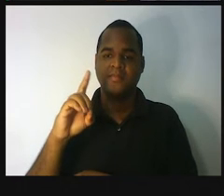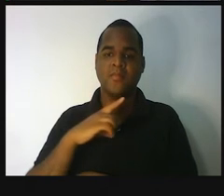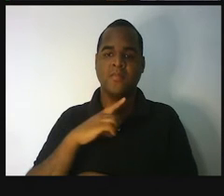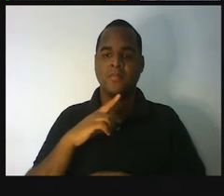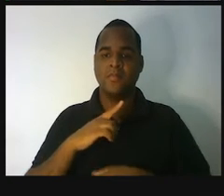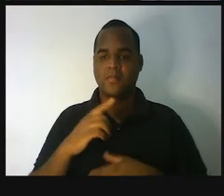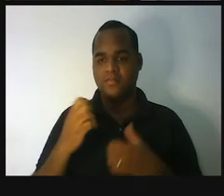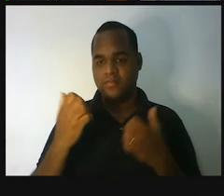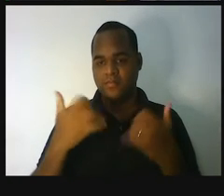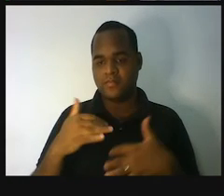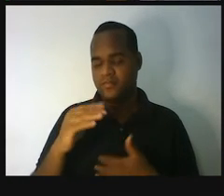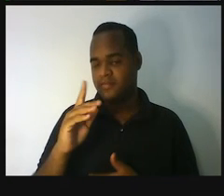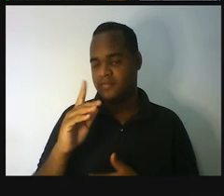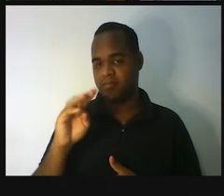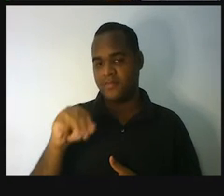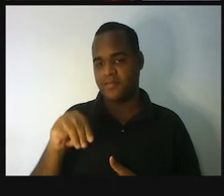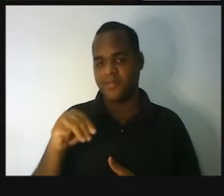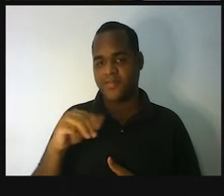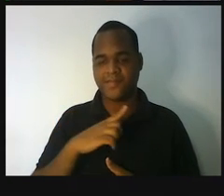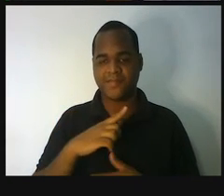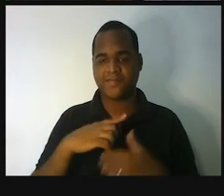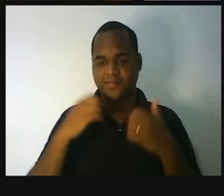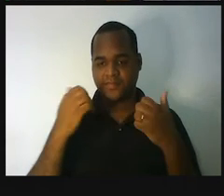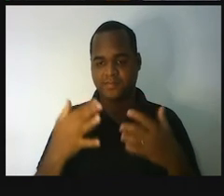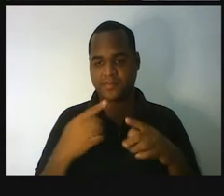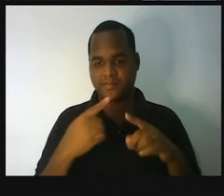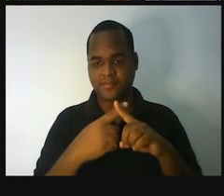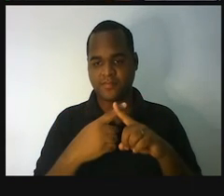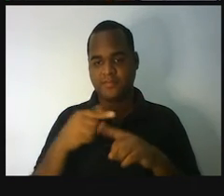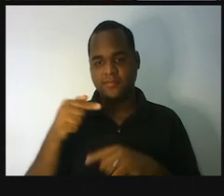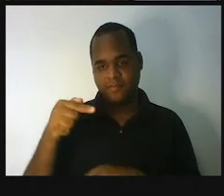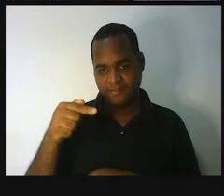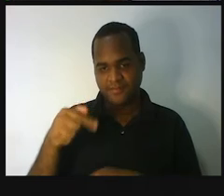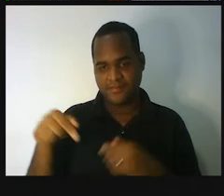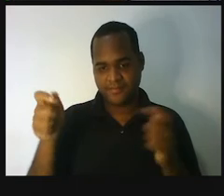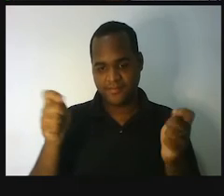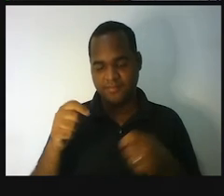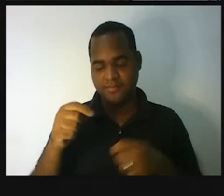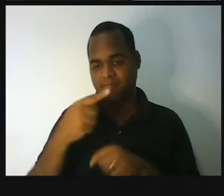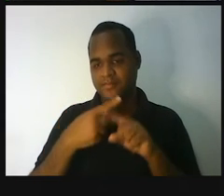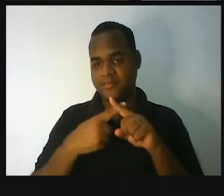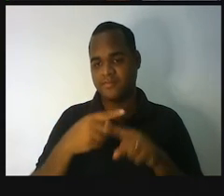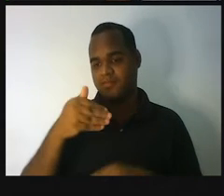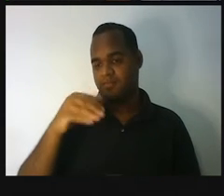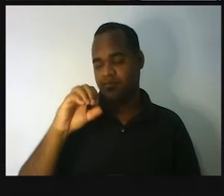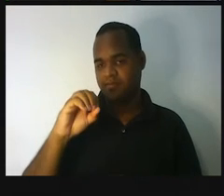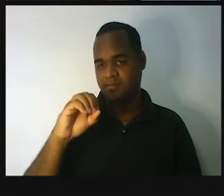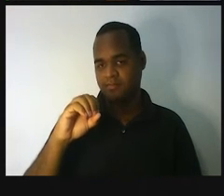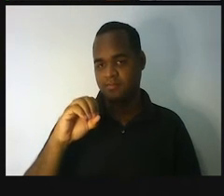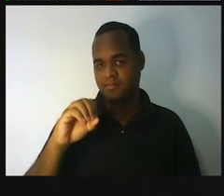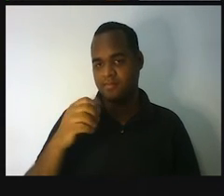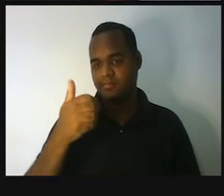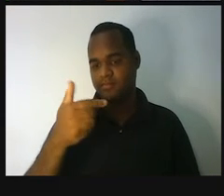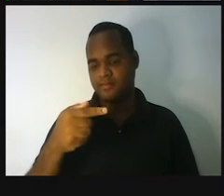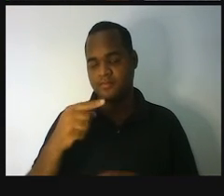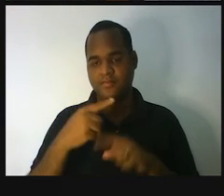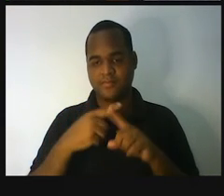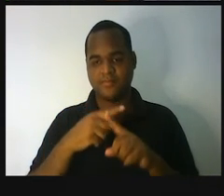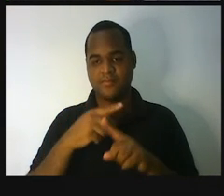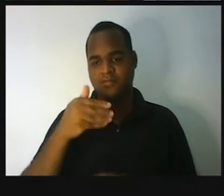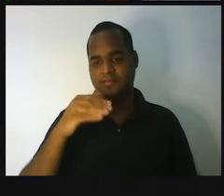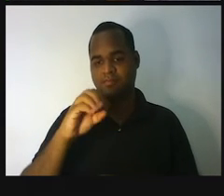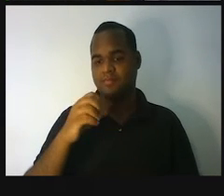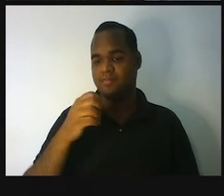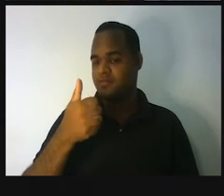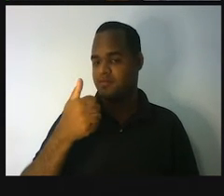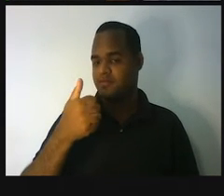do KM para o hectômetro, você vai fazer vezes 10. Então, ali, ó. Vezes 10. Dezessete vezes 10, que vai dar